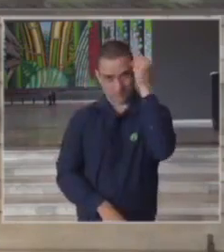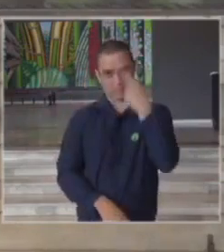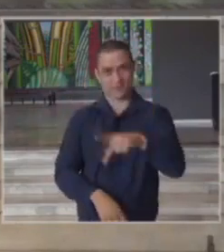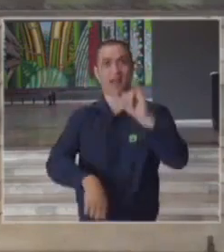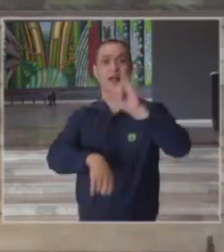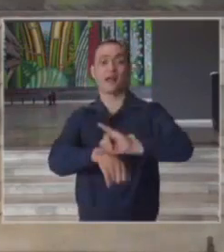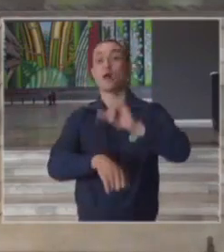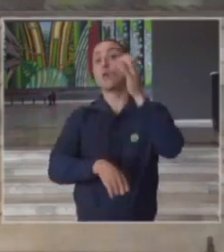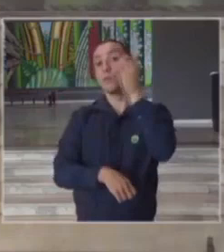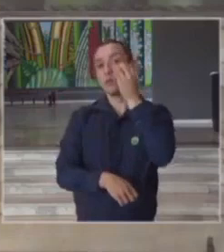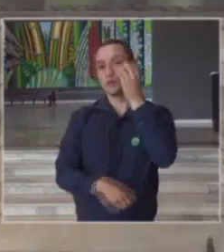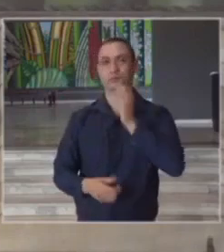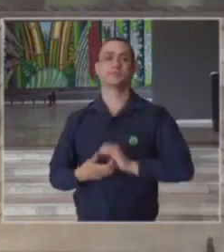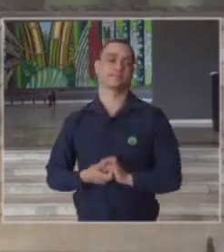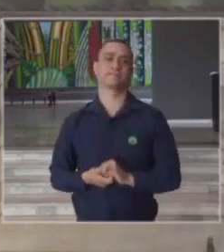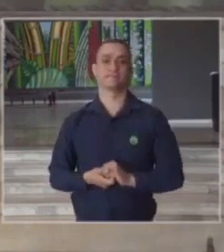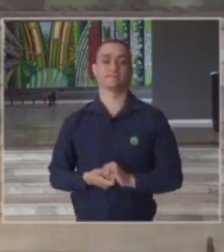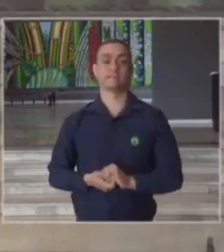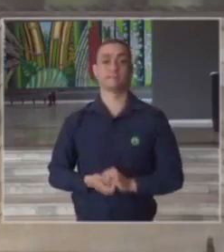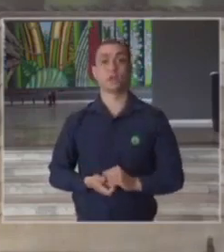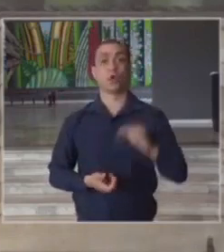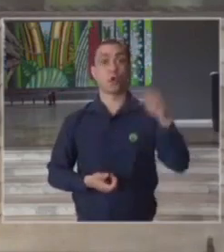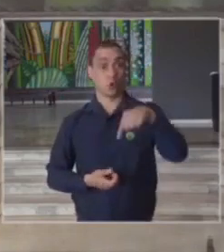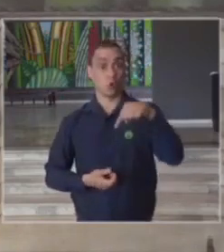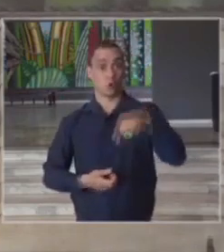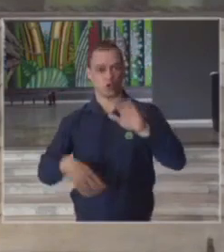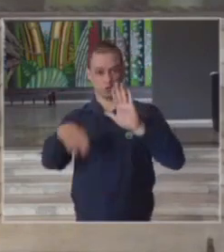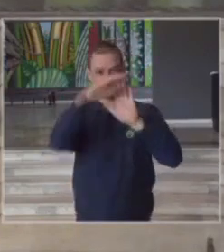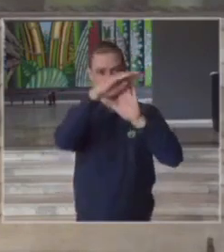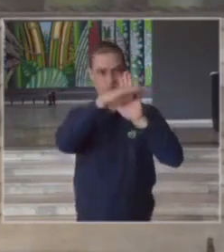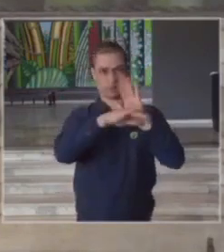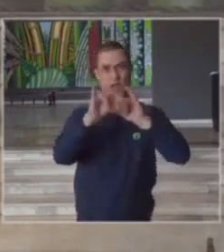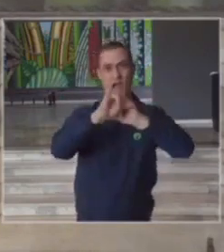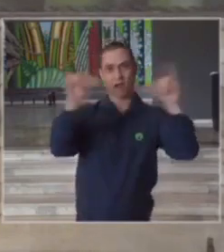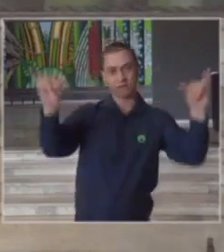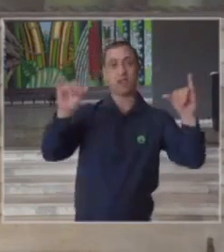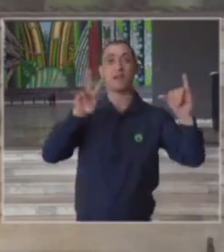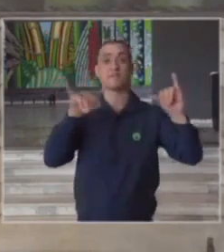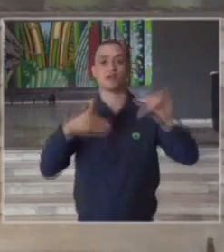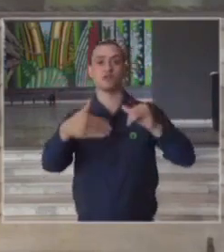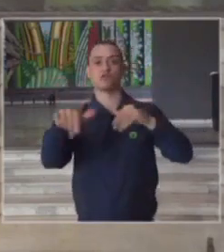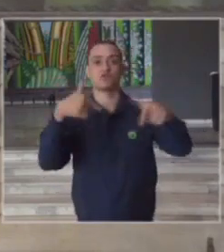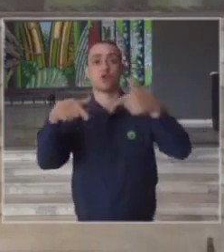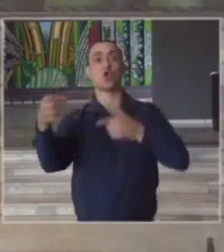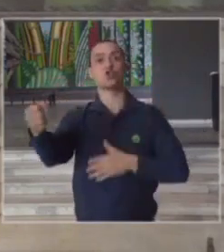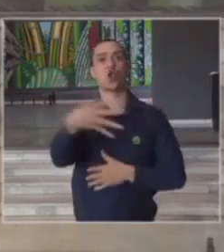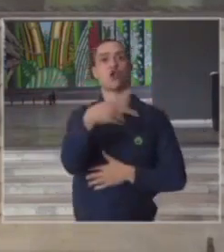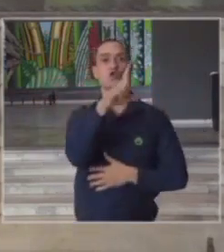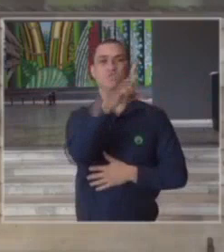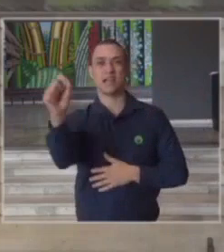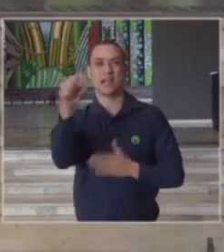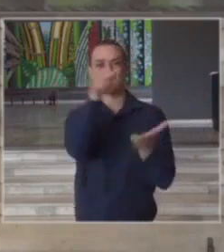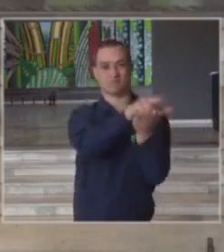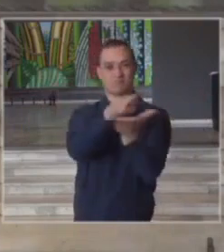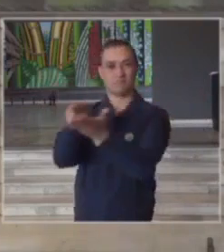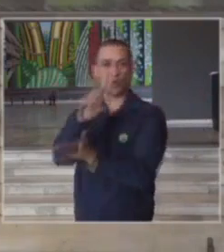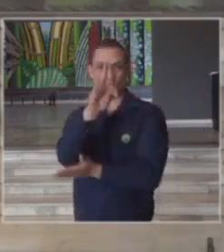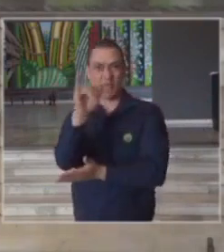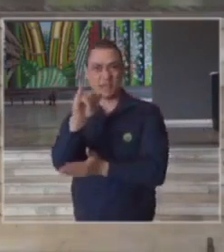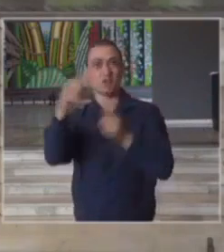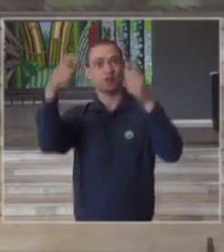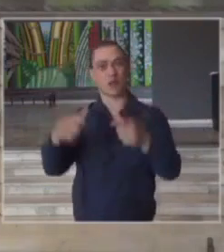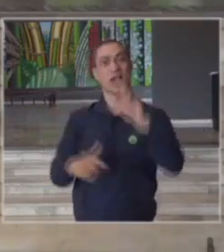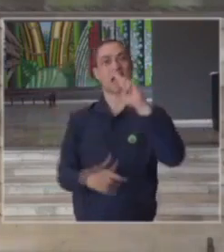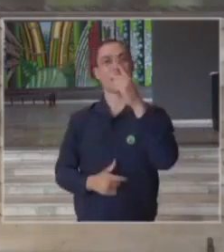Covas hoje nós anunciamos o funcionamento de 100 novos leitos de UTI no hospital das